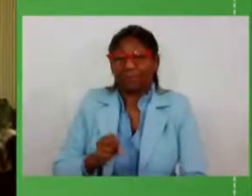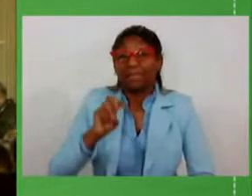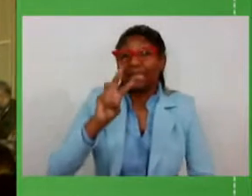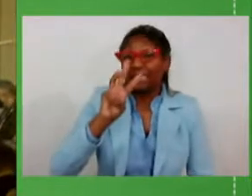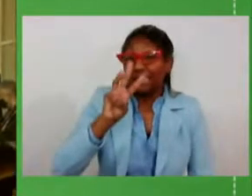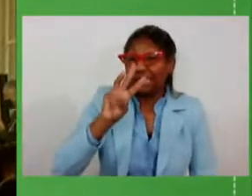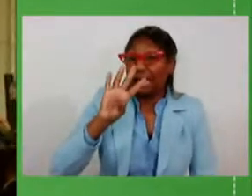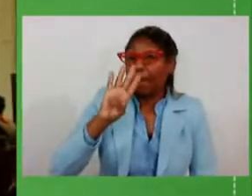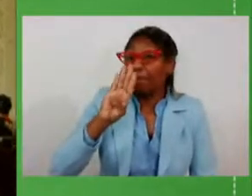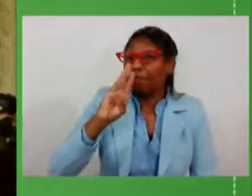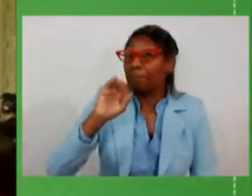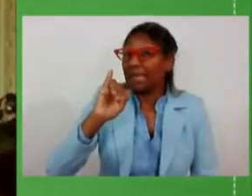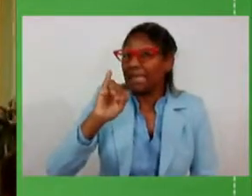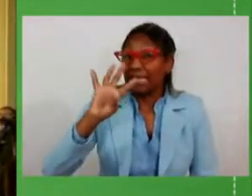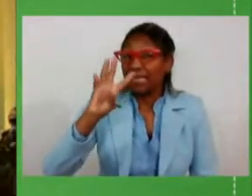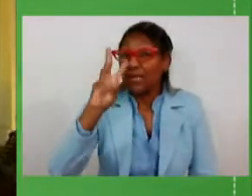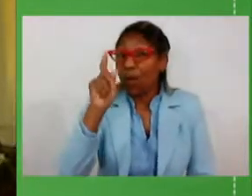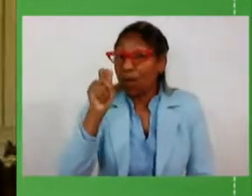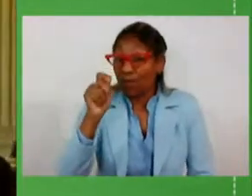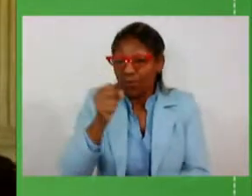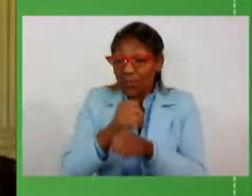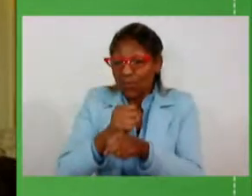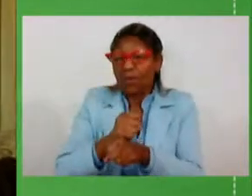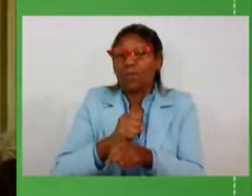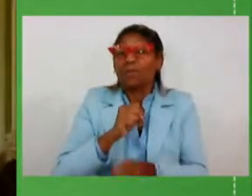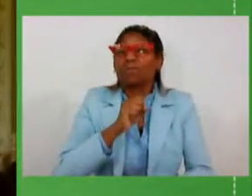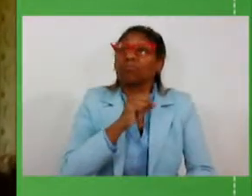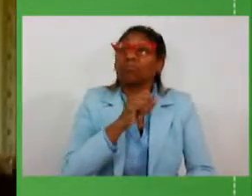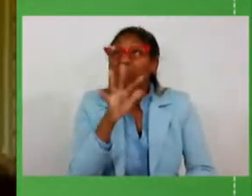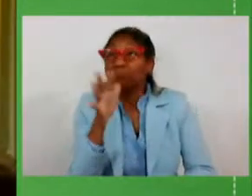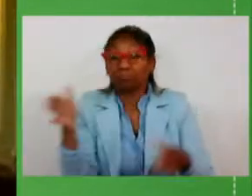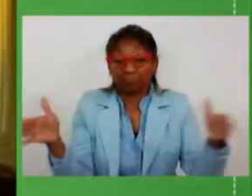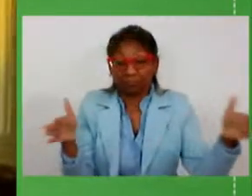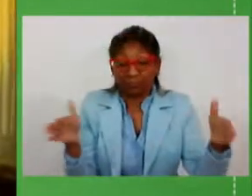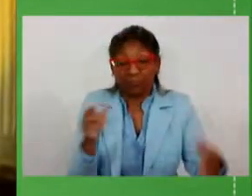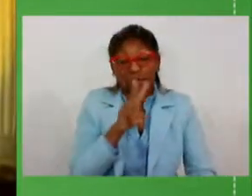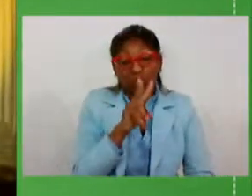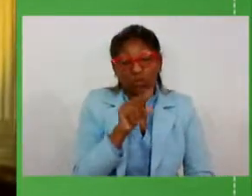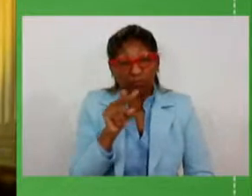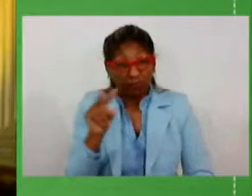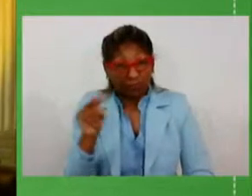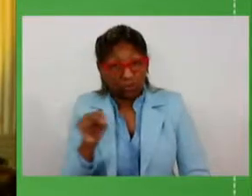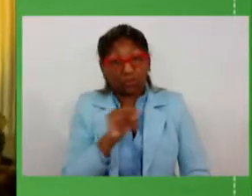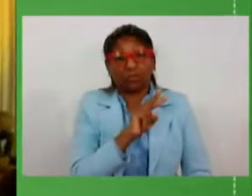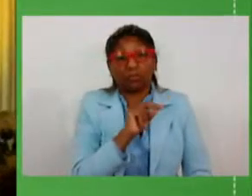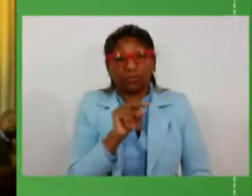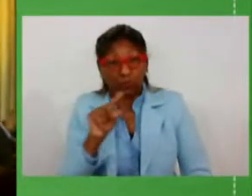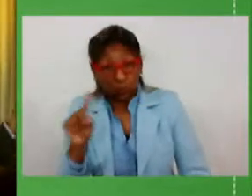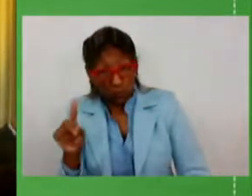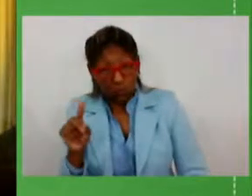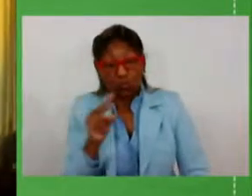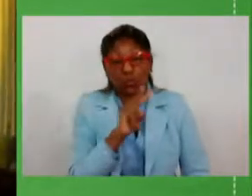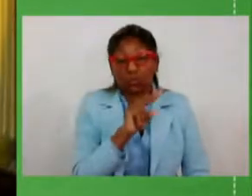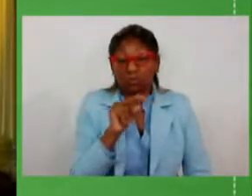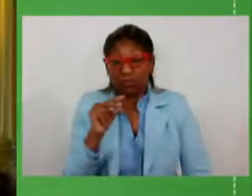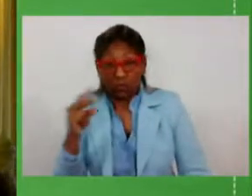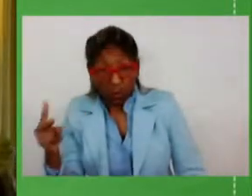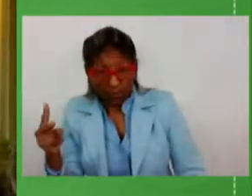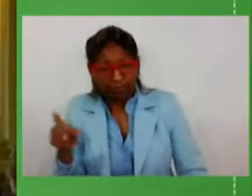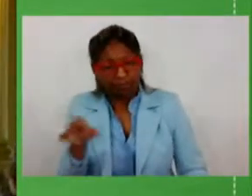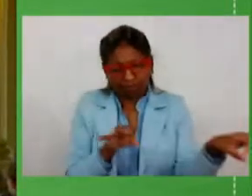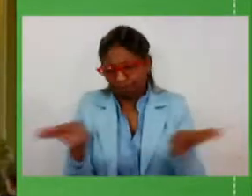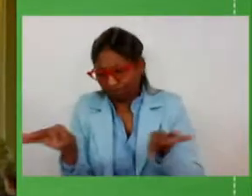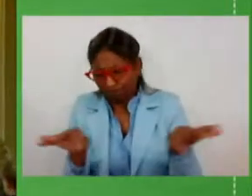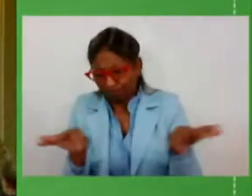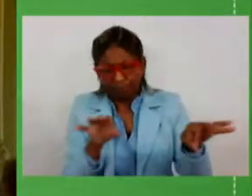2021, aliás, 2020, 2021 e 2022, e se o Estado não tivesse feito as reformas, estariam